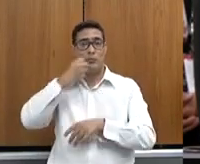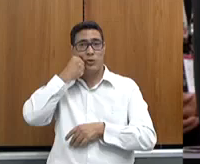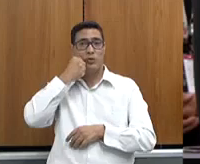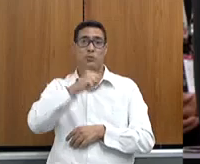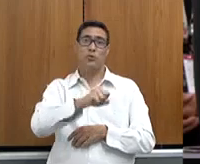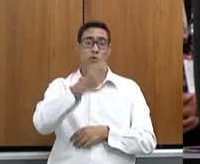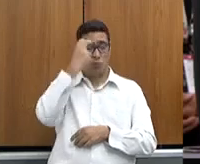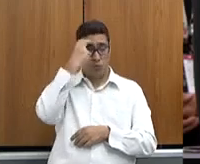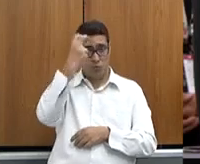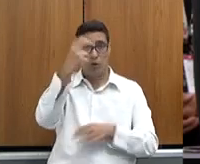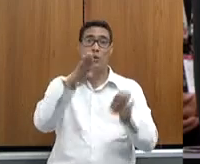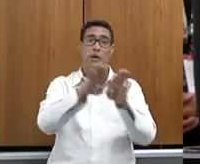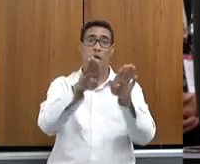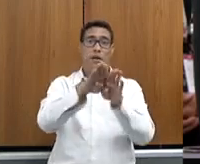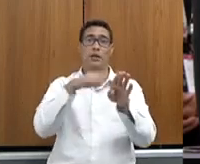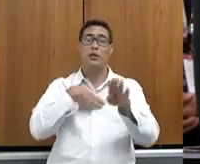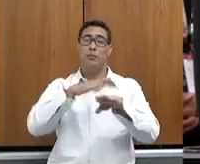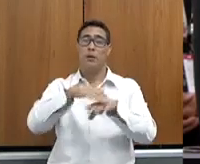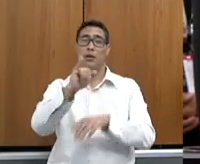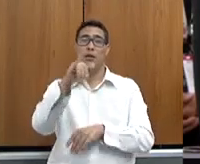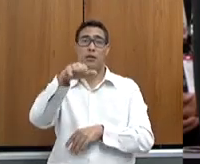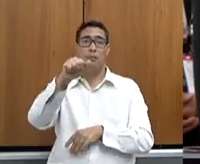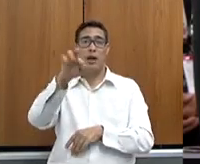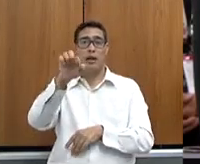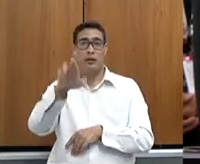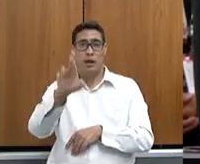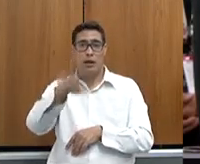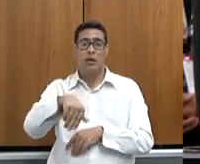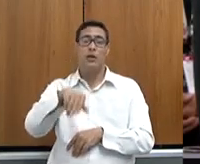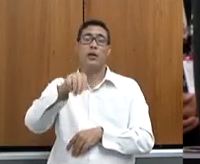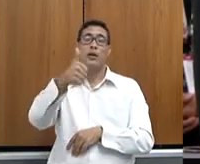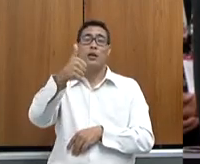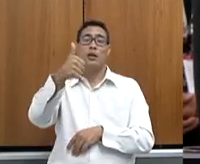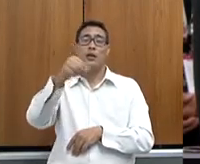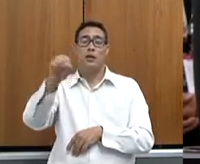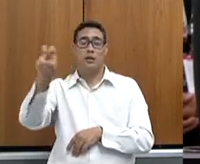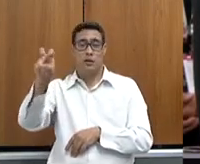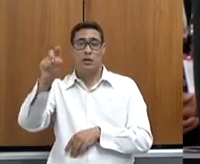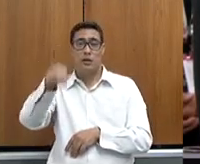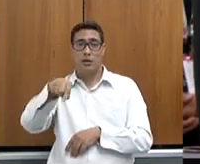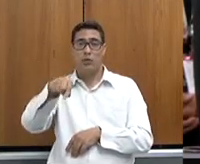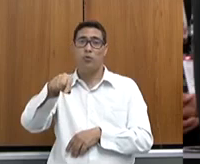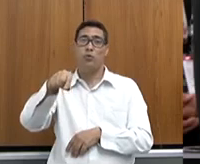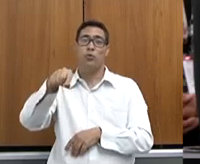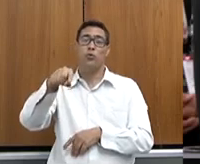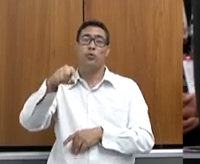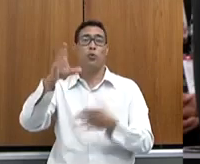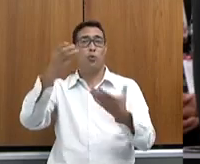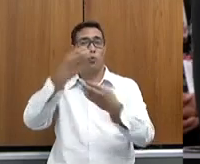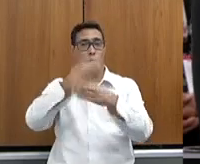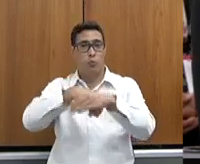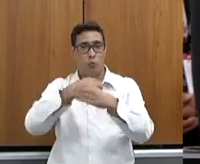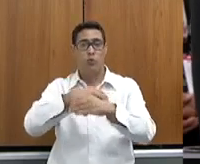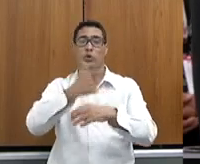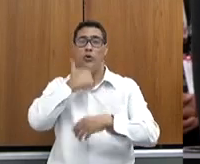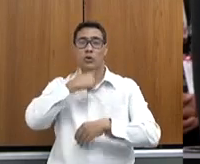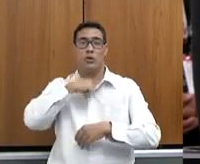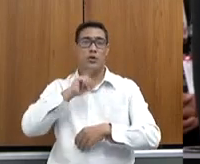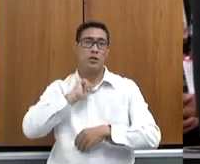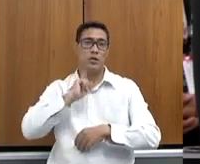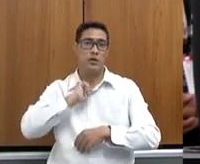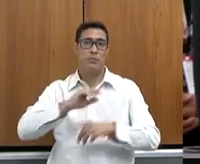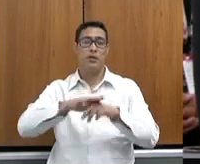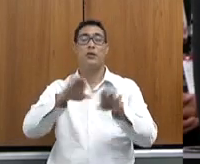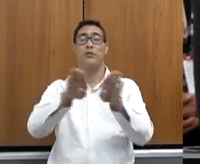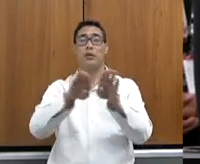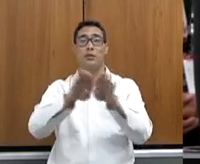e a realização da EMATER pelo 15º concurso estadual do queijo Minas, e a conclusão pela EPAMIG de